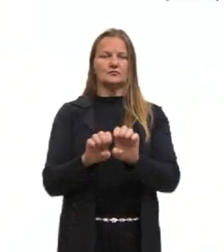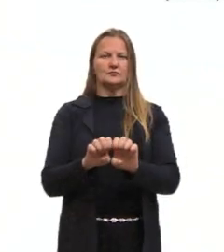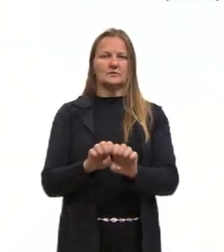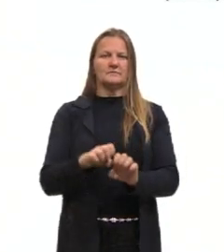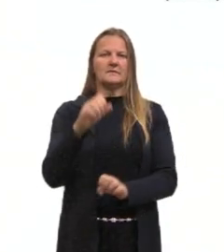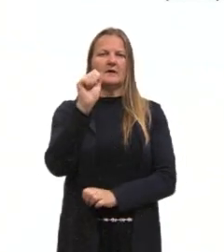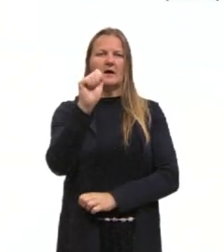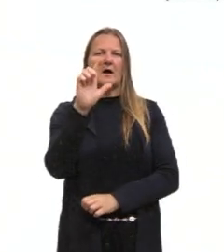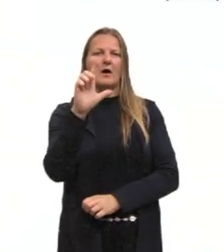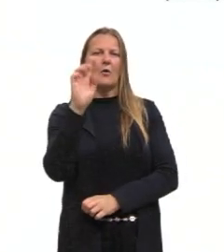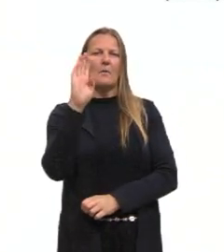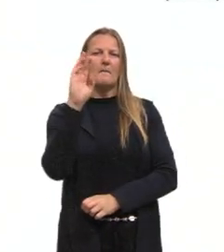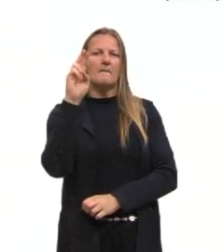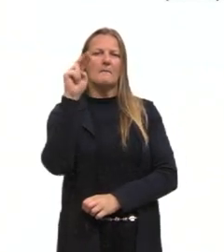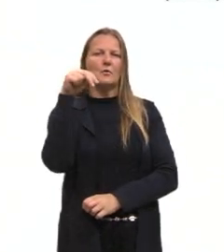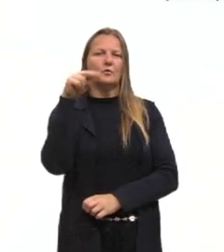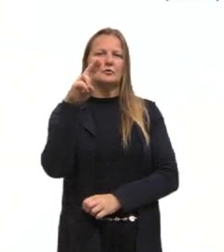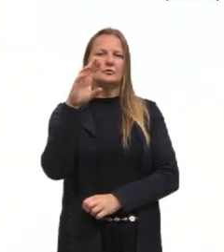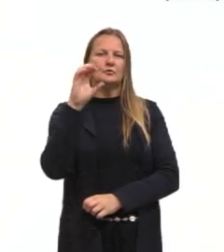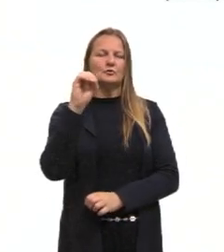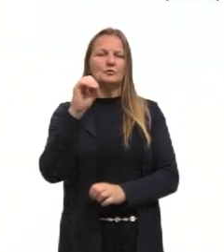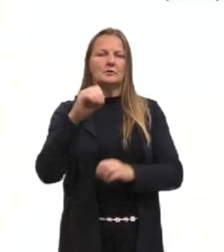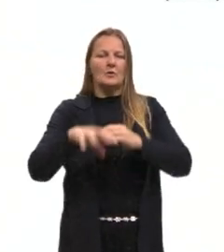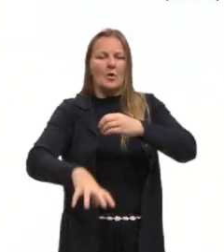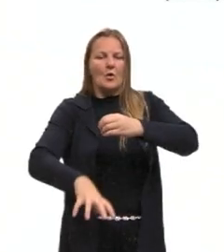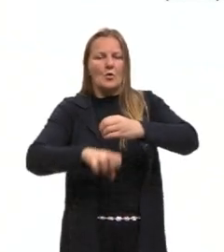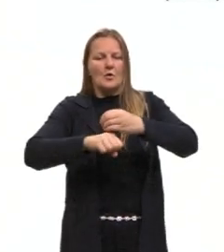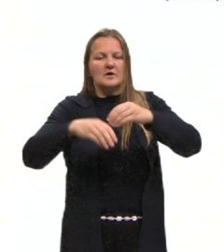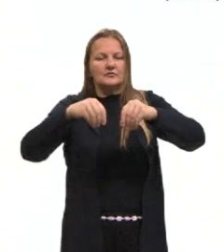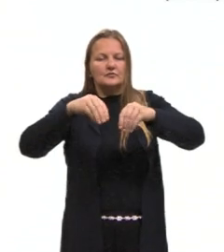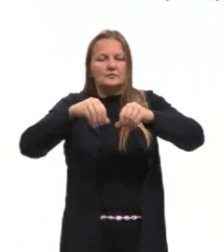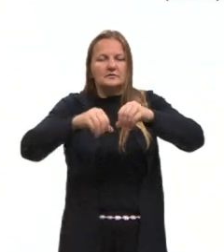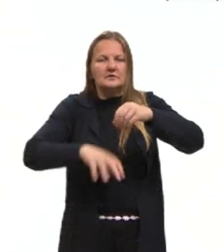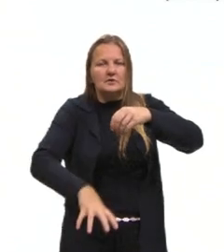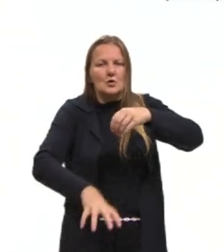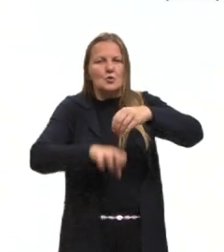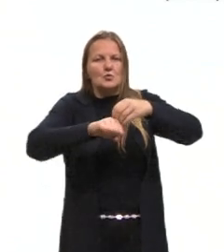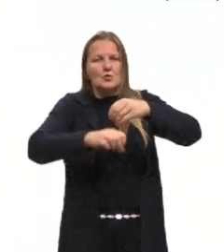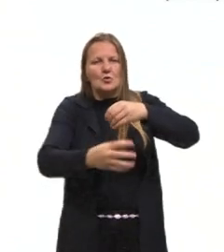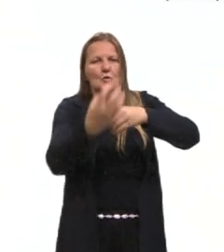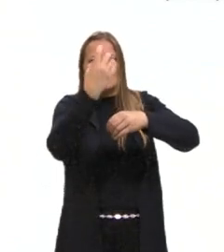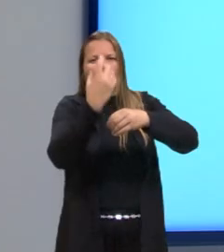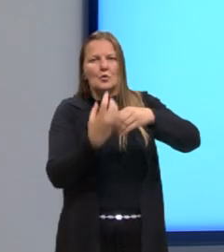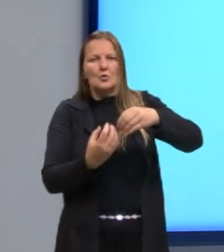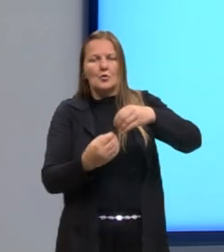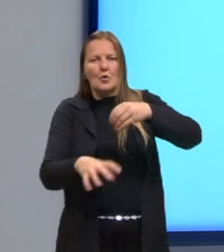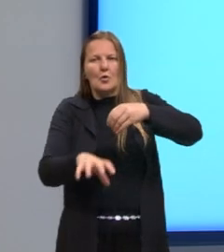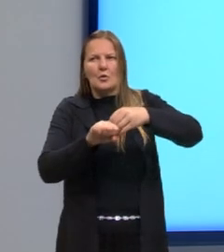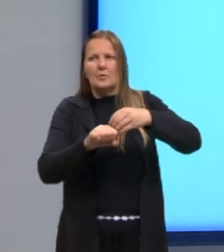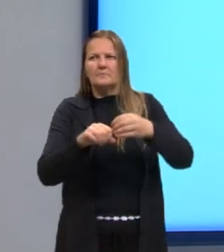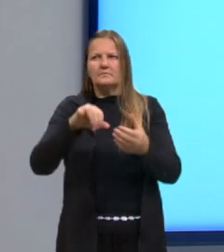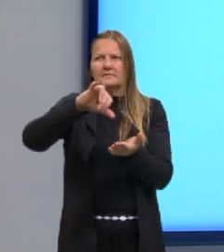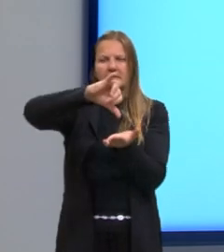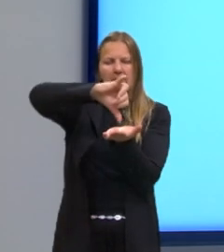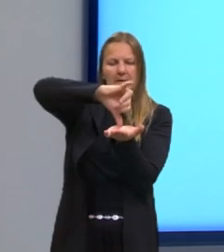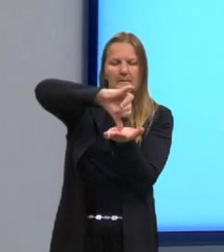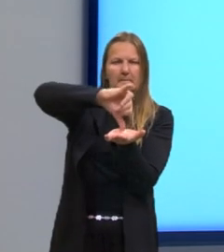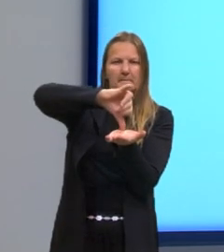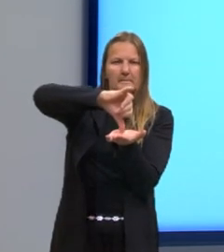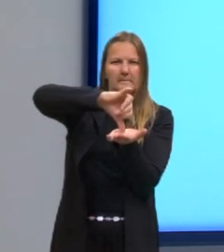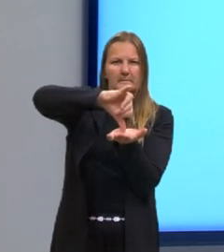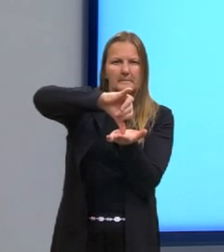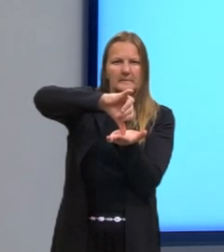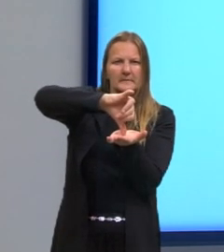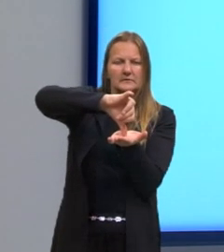é a parte funcional atuando no transporte de substâncias, especificamente. Olha aqui, o cerne é essa parte aqui mais interna, ó,